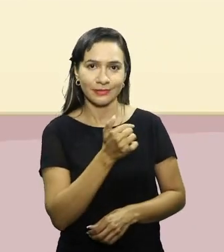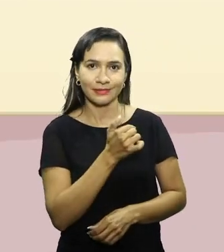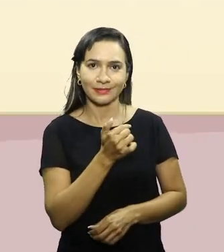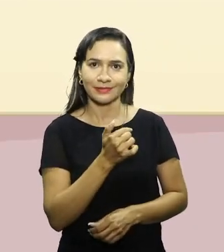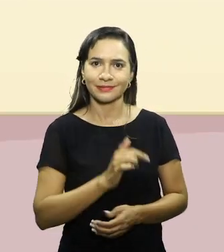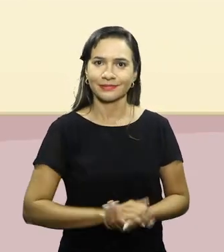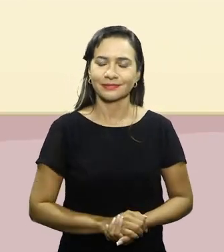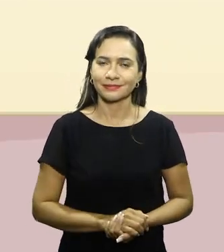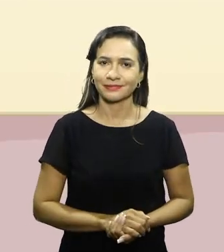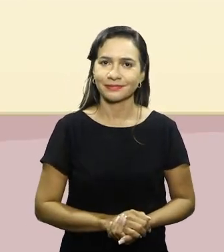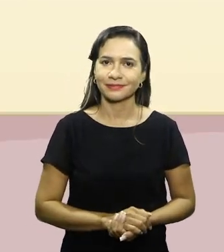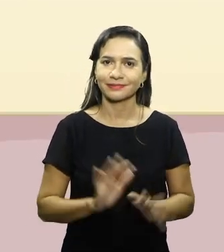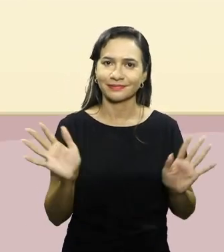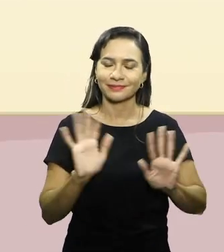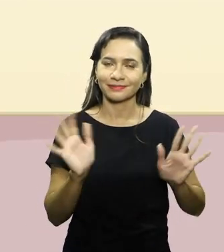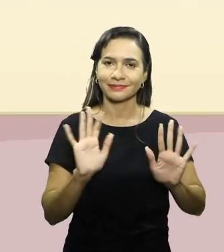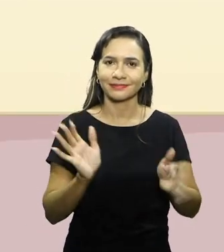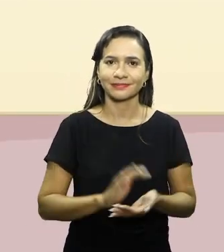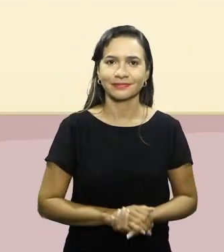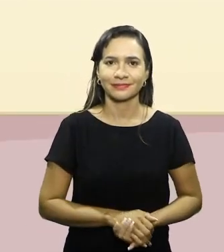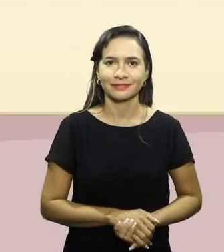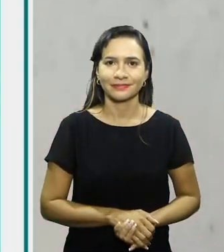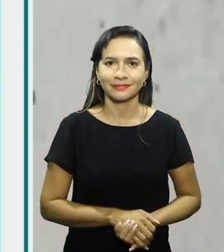a intensidade no exercício. Até mais!